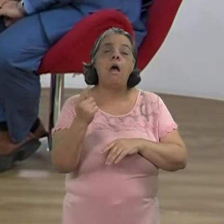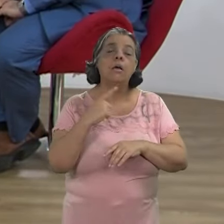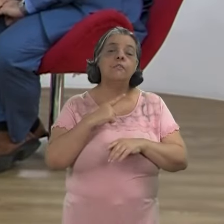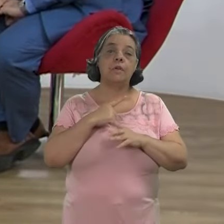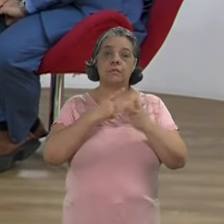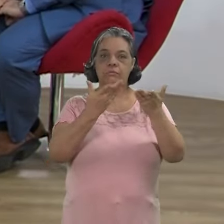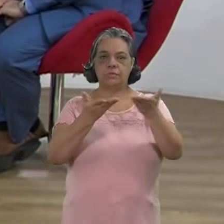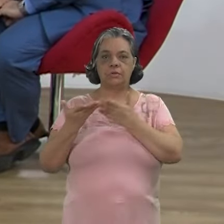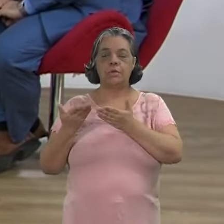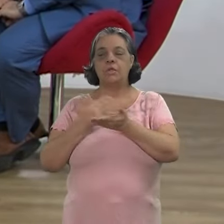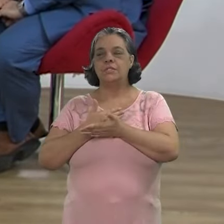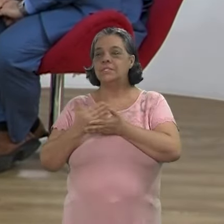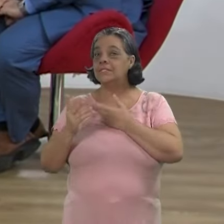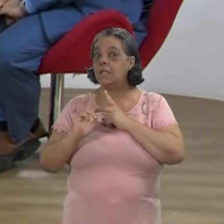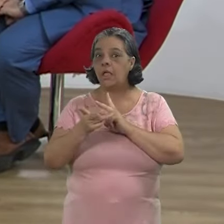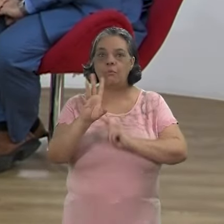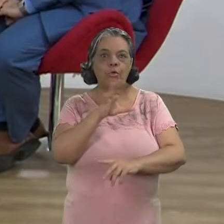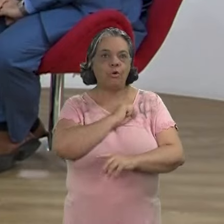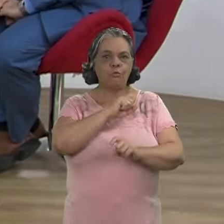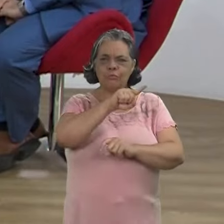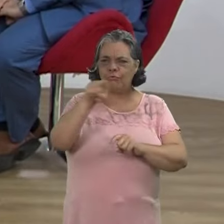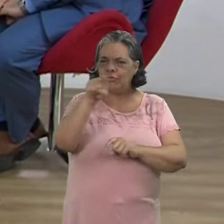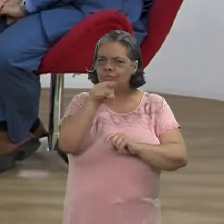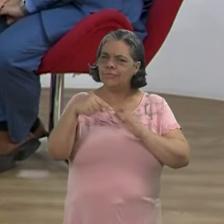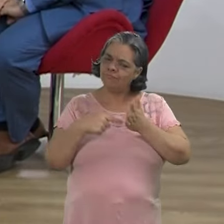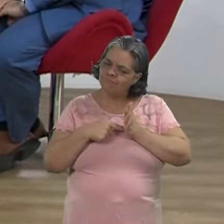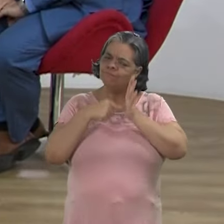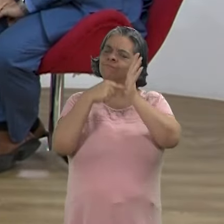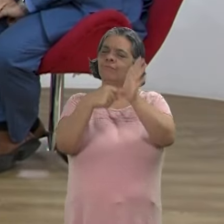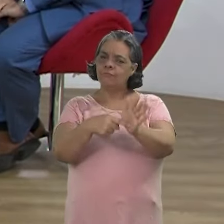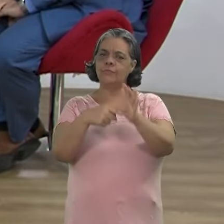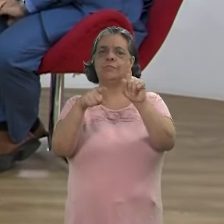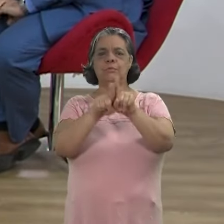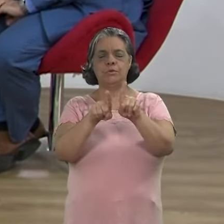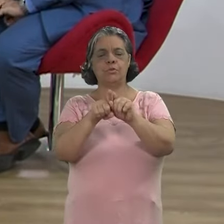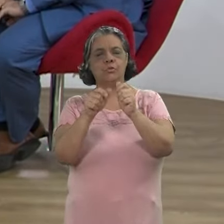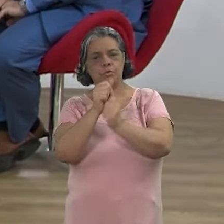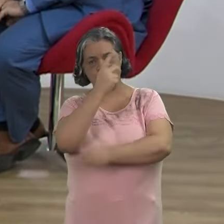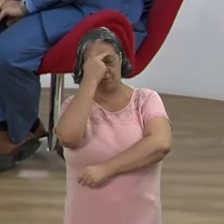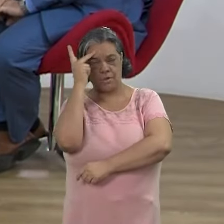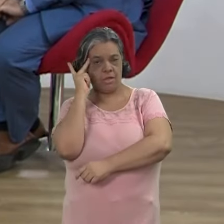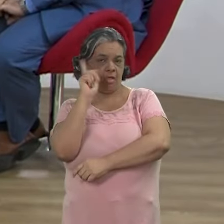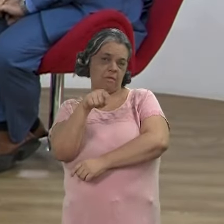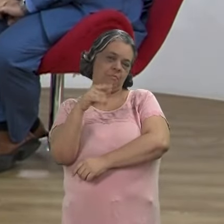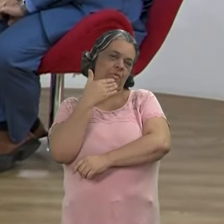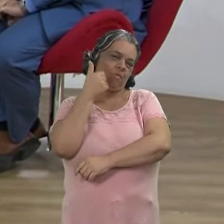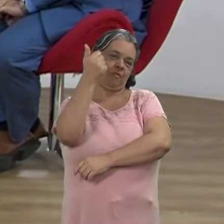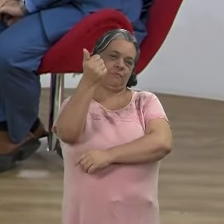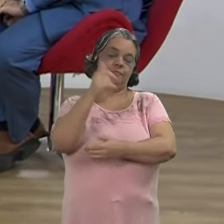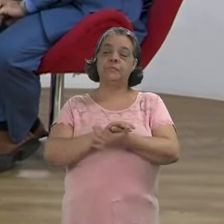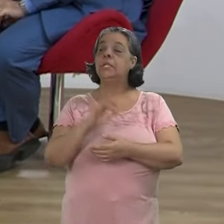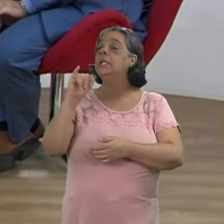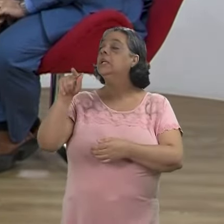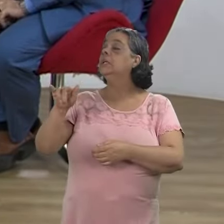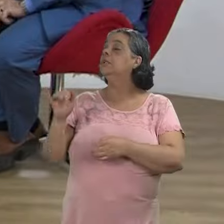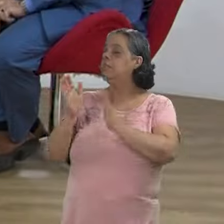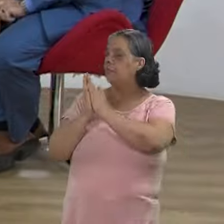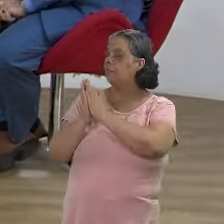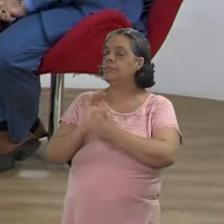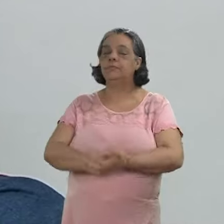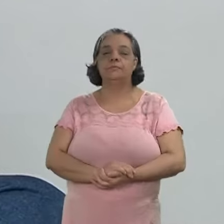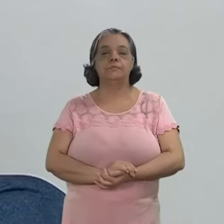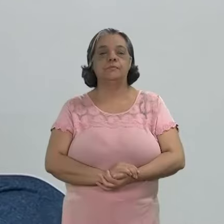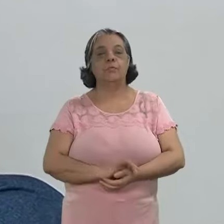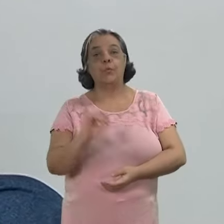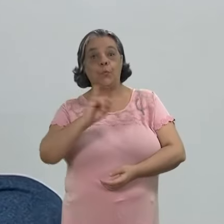faço sempre uma breve introdução dos convidados, mas eu sempre gosto que vocês também se apresentem a quem nos está acompanhando, que eu acho muito mais genuíno. Ingrid, por